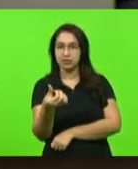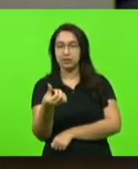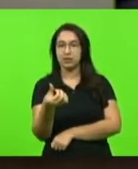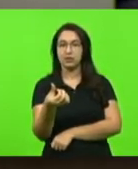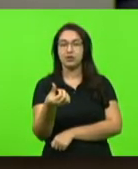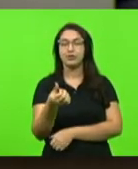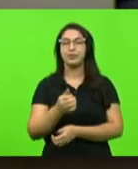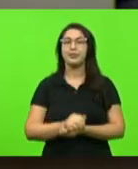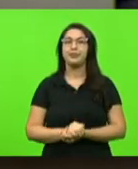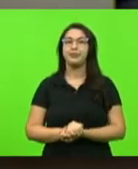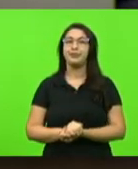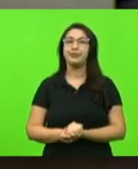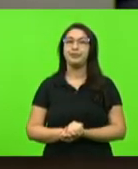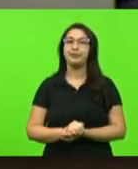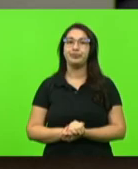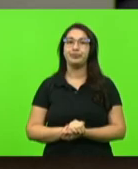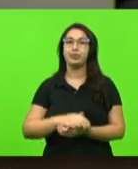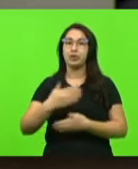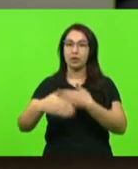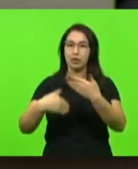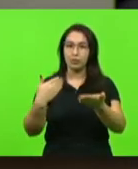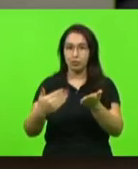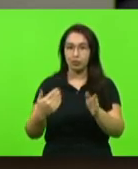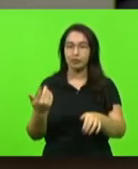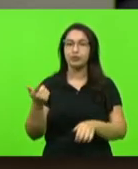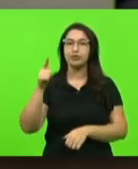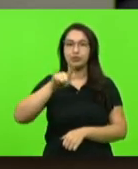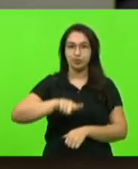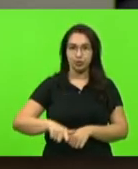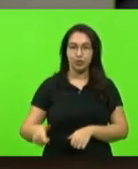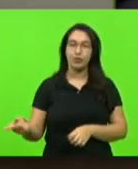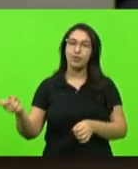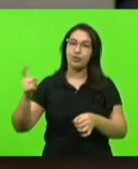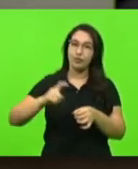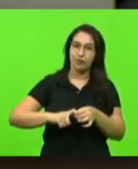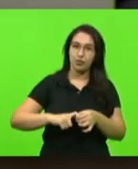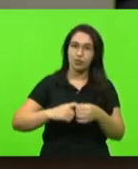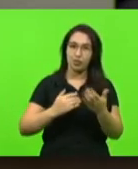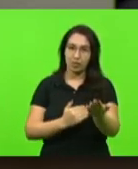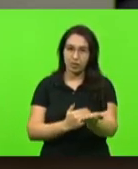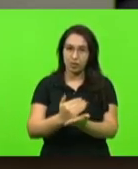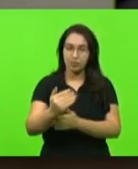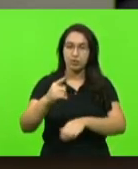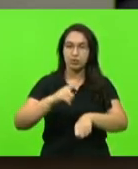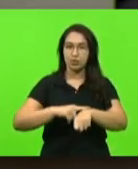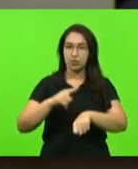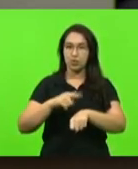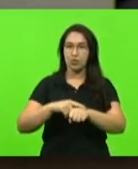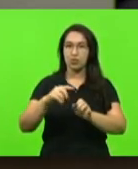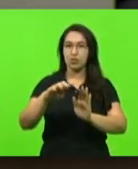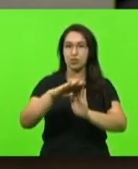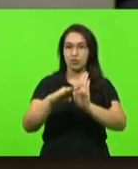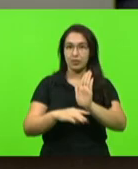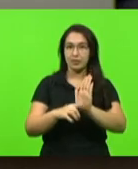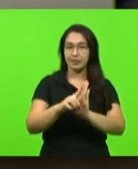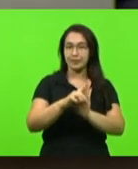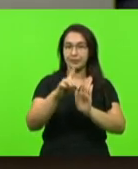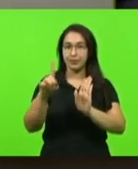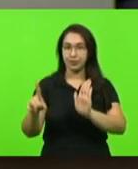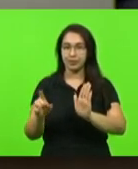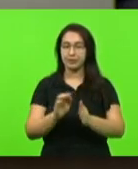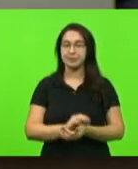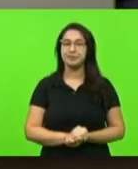Reaberta a sessão, o senhor presidente adentrou no próximo horário. Ordem do dia. Foi